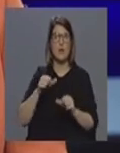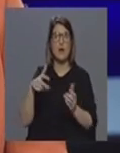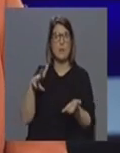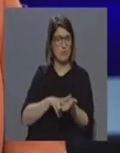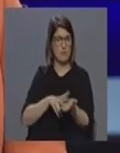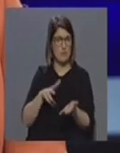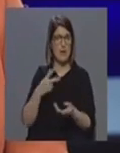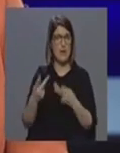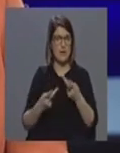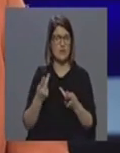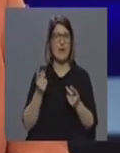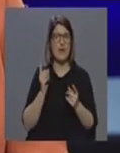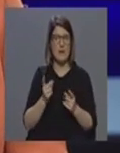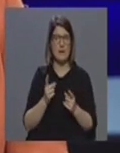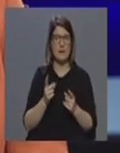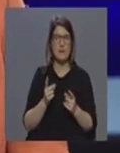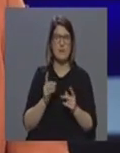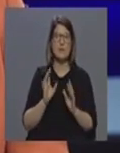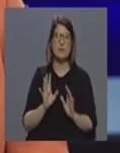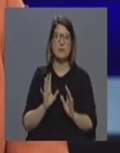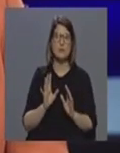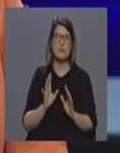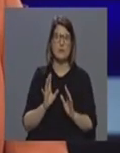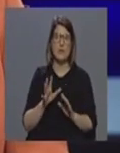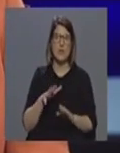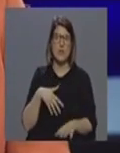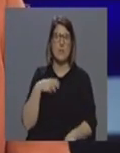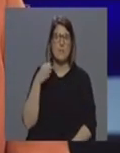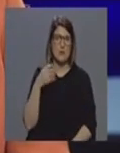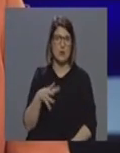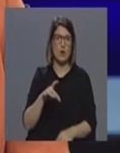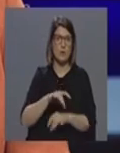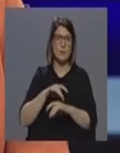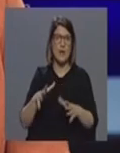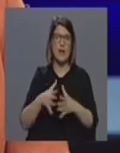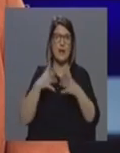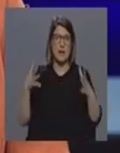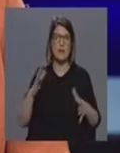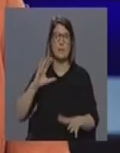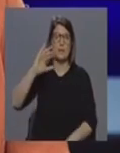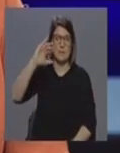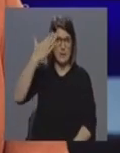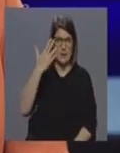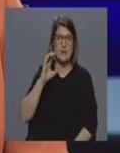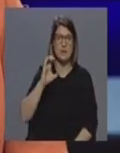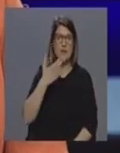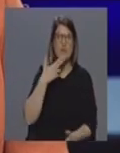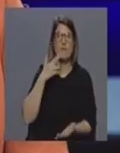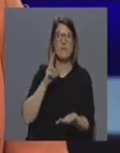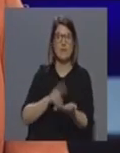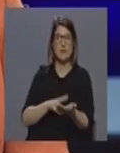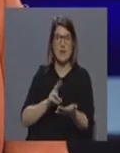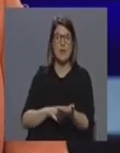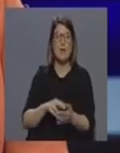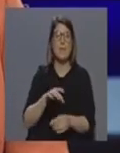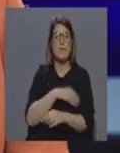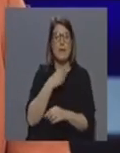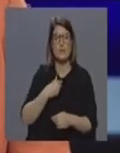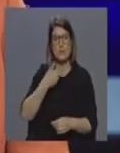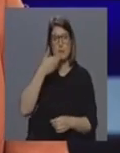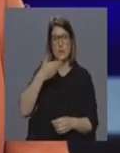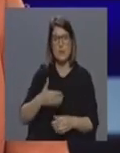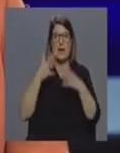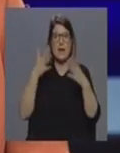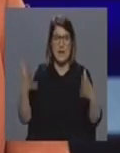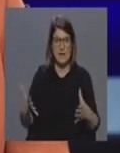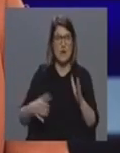este tipo de análises temos que realçar que é lamentável que o maior hospital da região onde existem realmente a maior quantidade de médicos e especialistas não tem